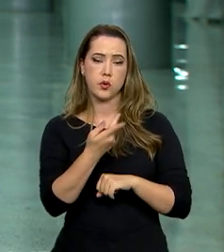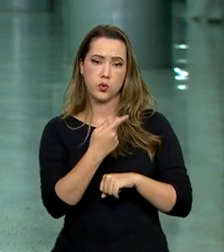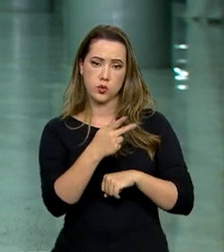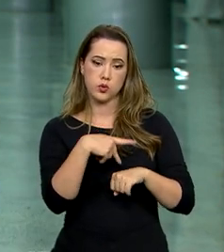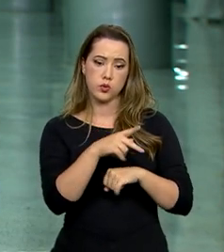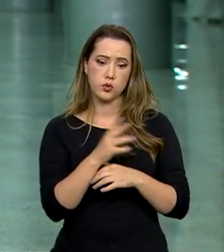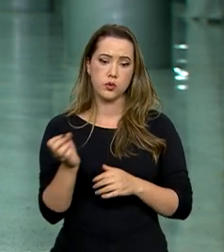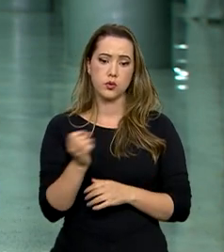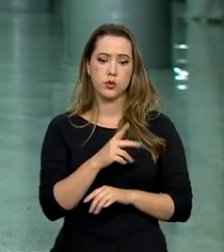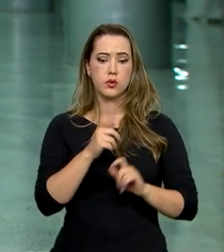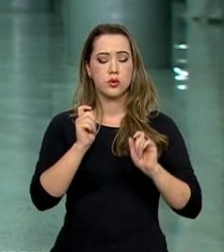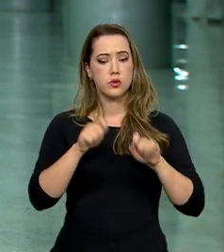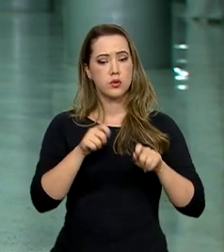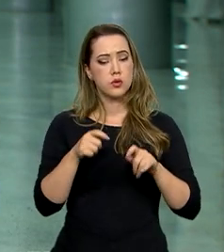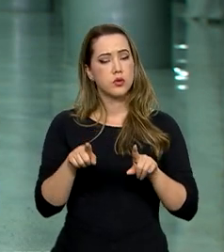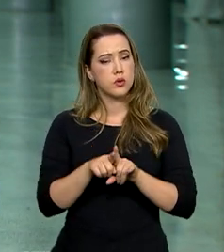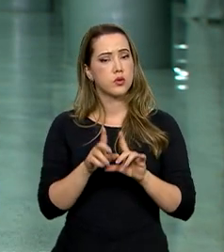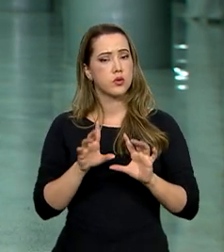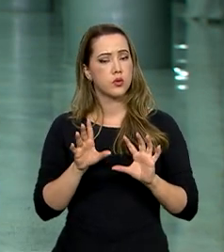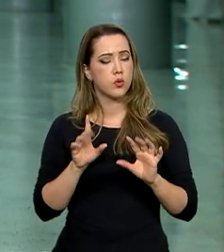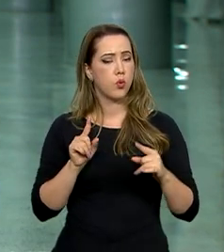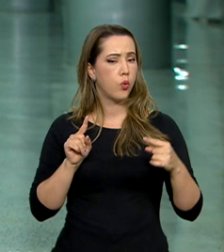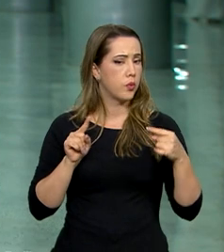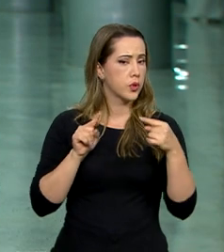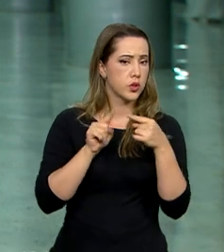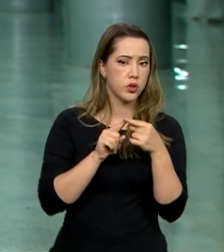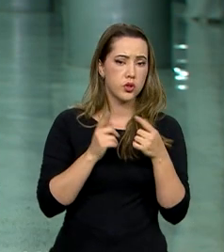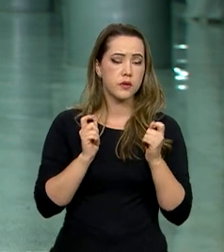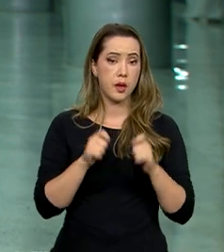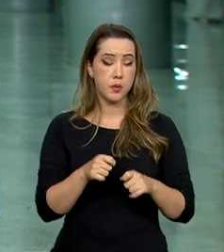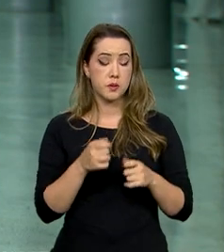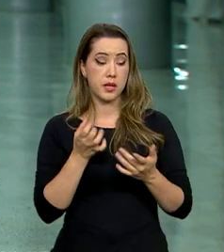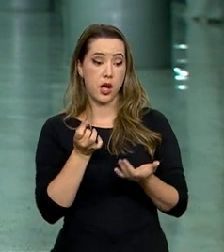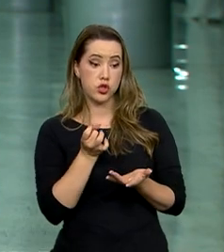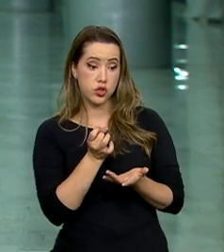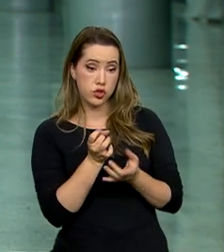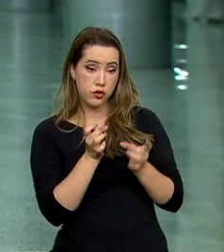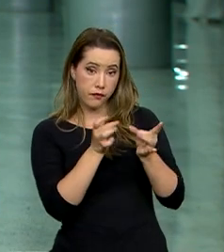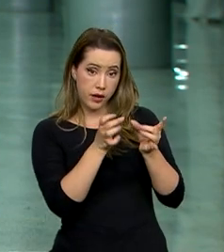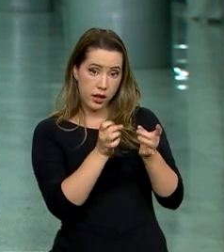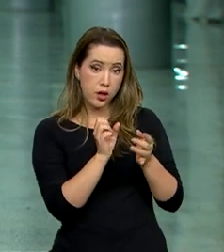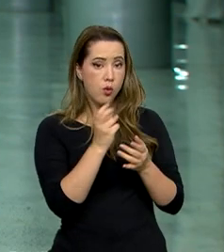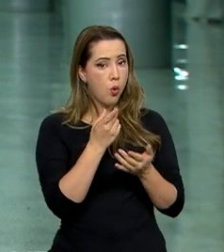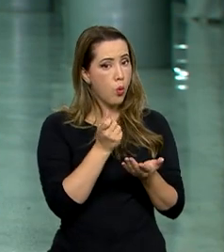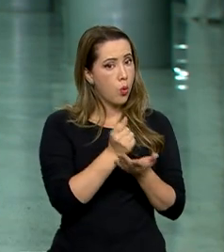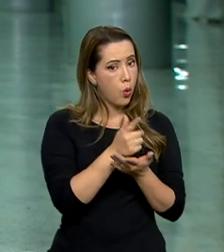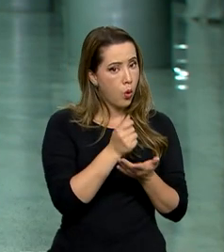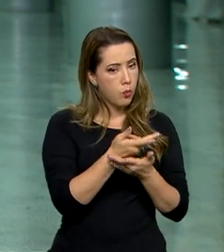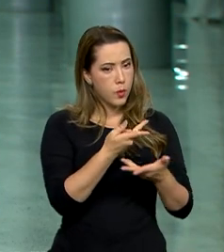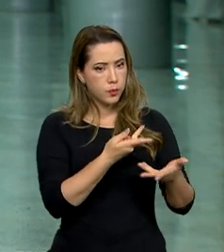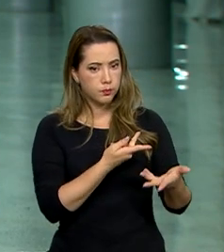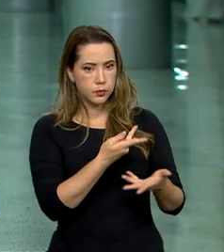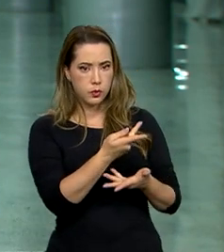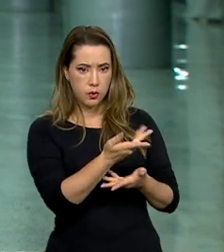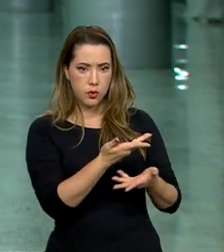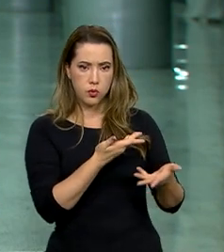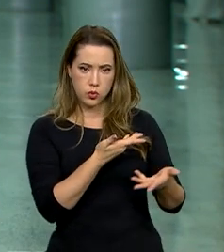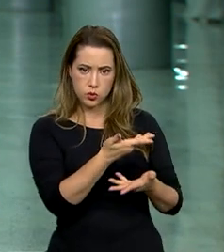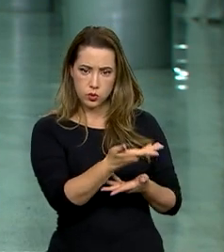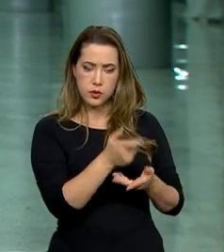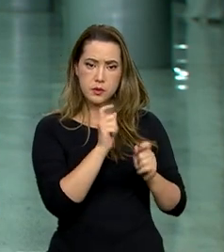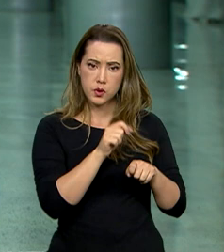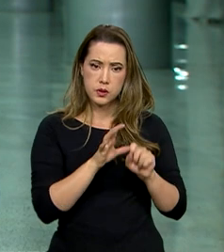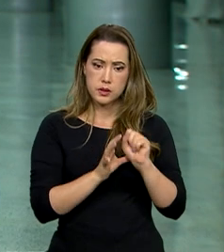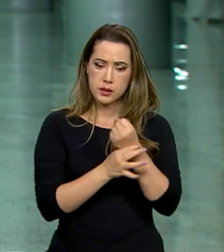Esse novo acordo prevê que o mecanismo de exportações entre os dois países tenha garantias de grandes instituições